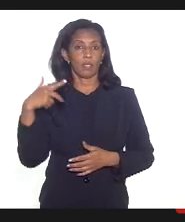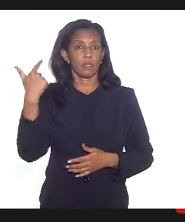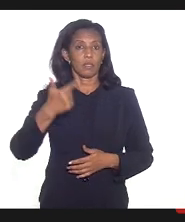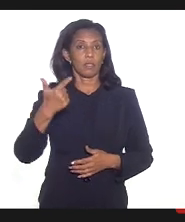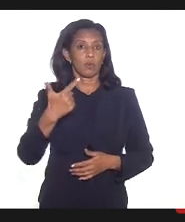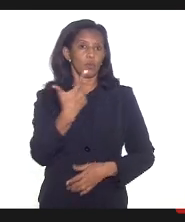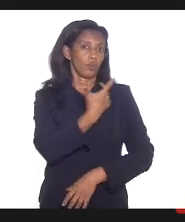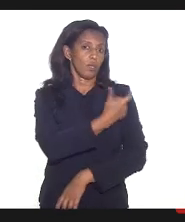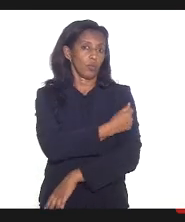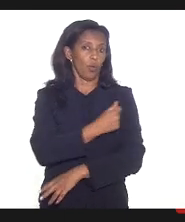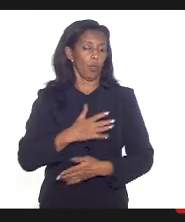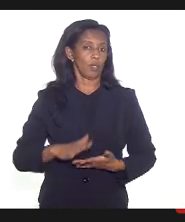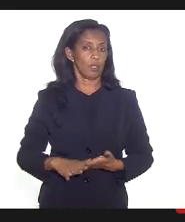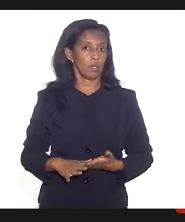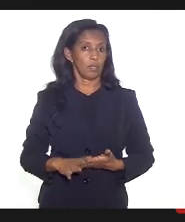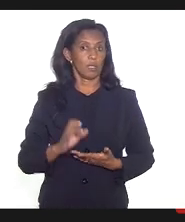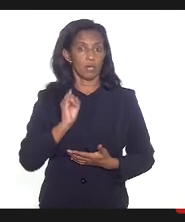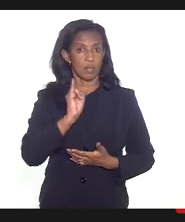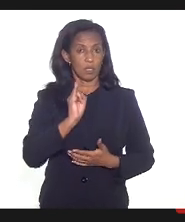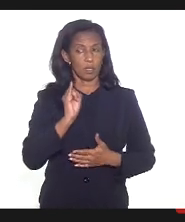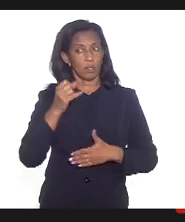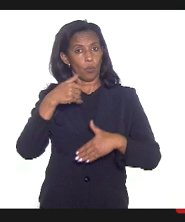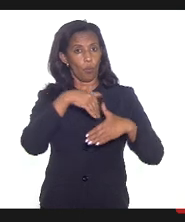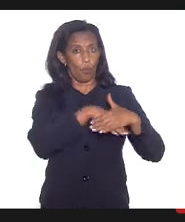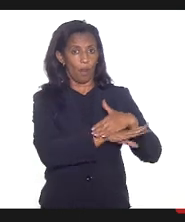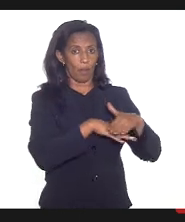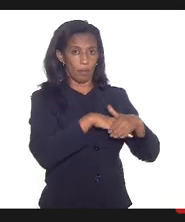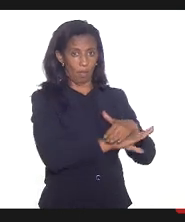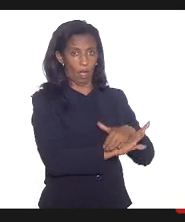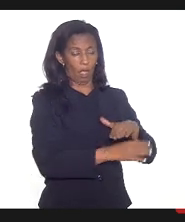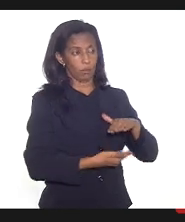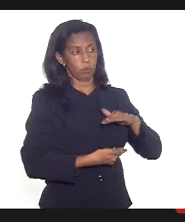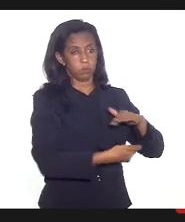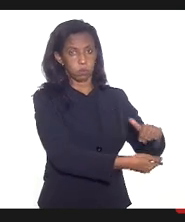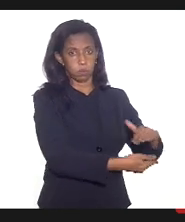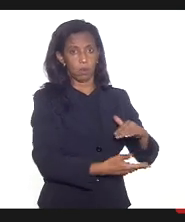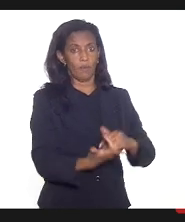se está sendo previsto uma reserva de vacina